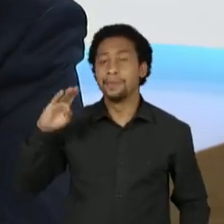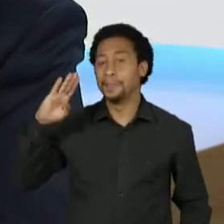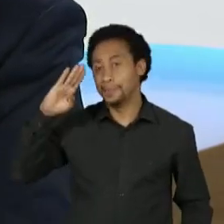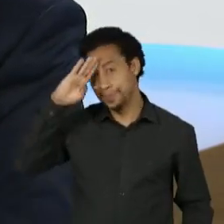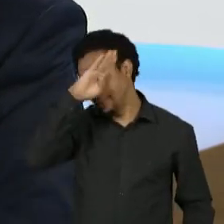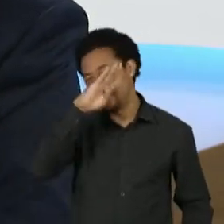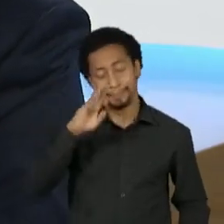problema.